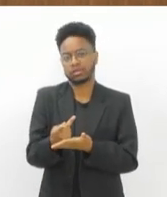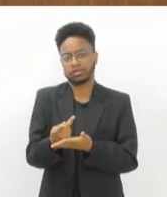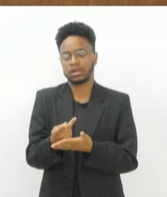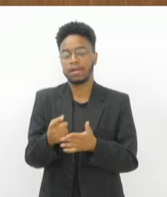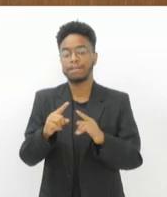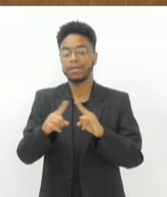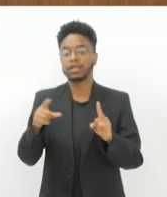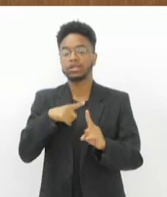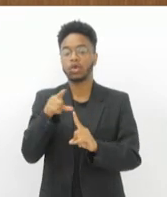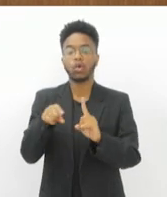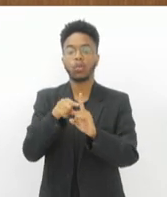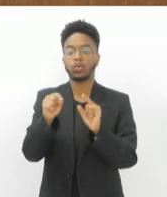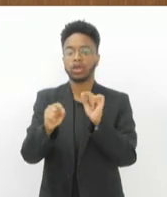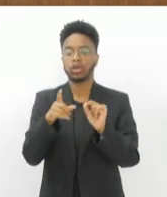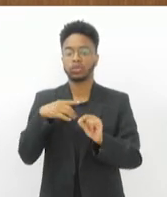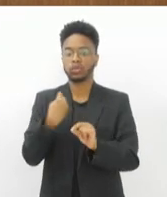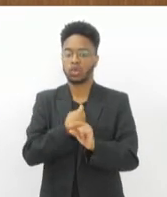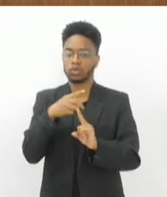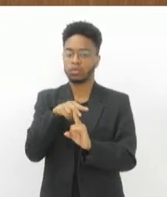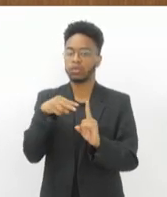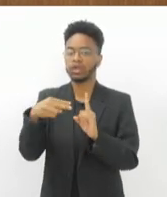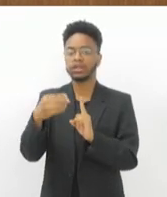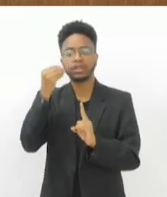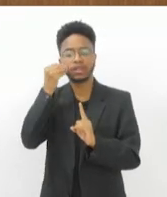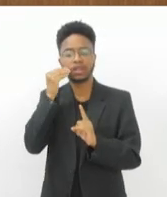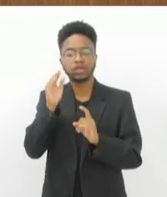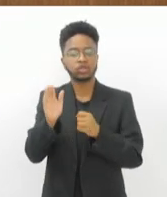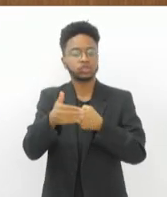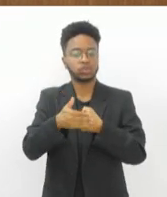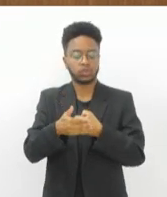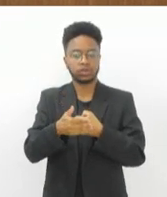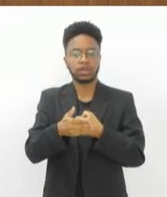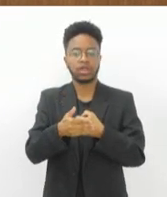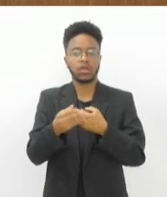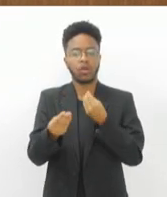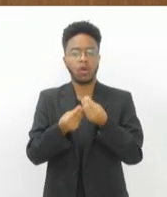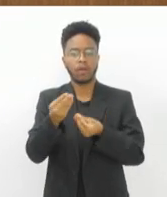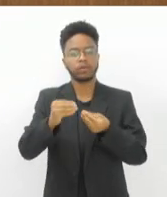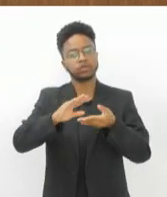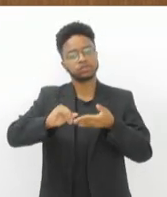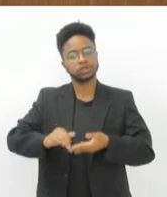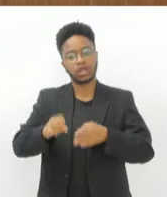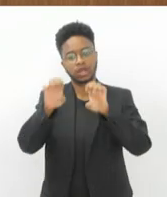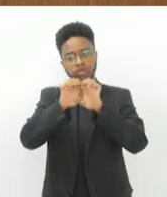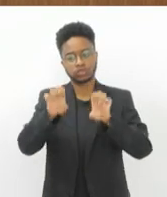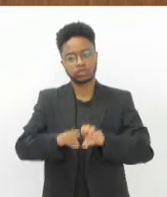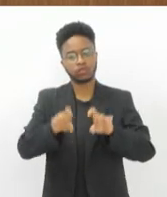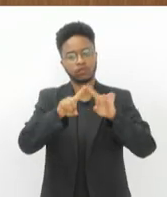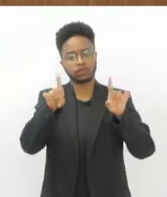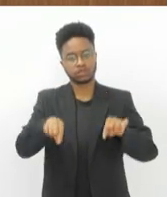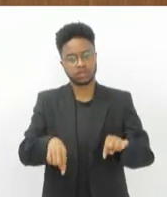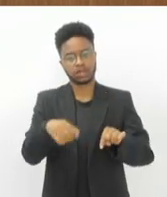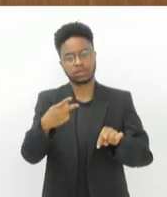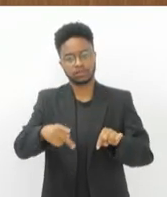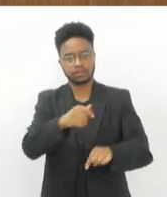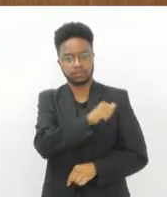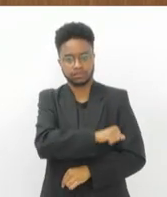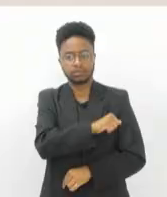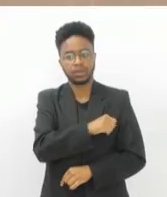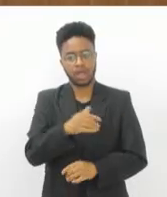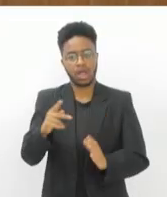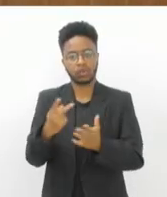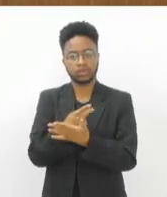objetivo, na nossa perspectiva, de mascarar a desestruturação do quadro especial e efetivo do Estado do Rio de Janeiro que tem acontecido nas últimas